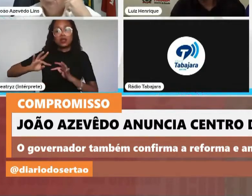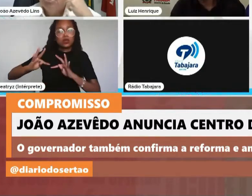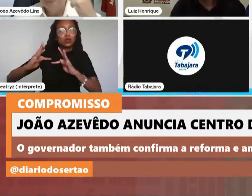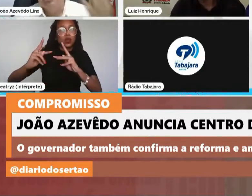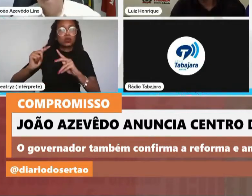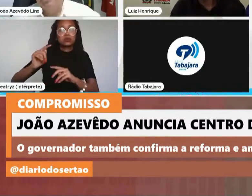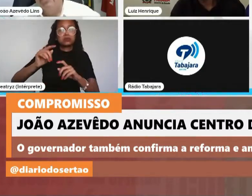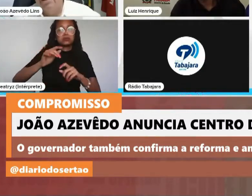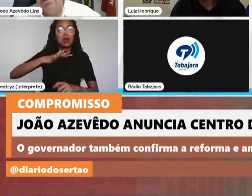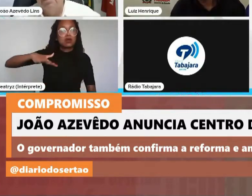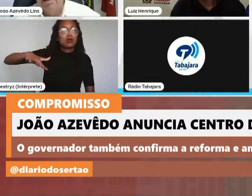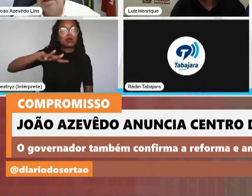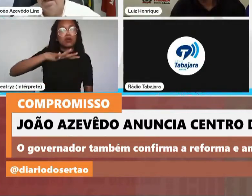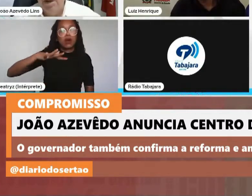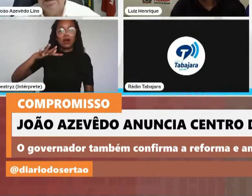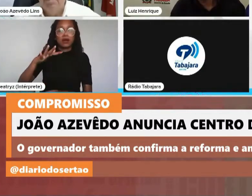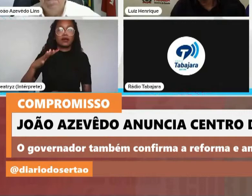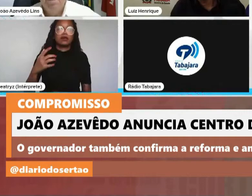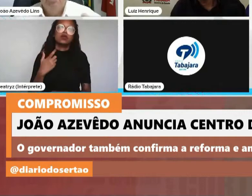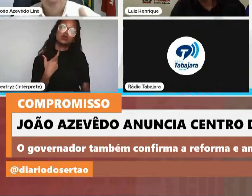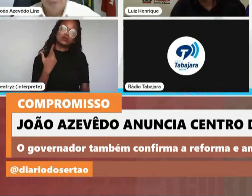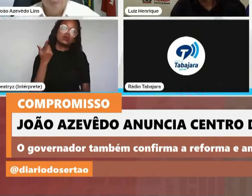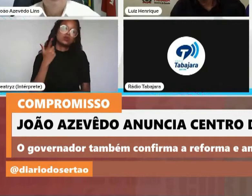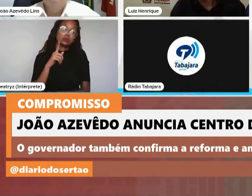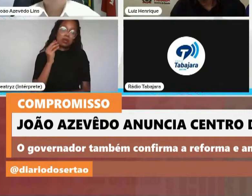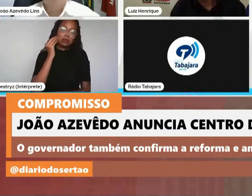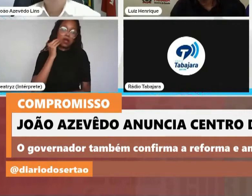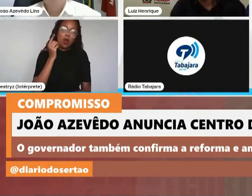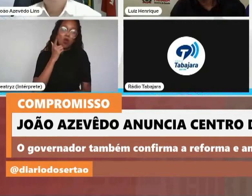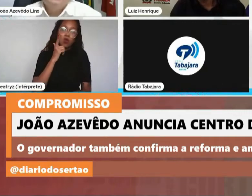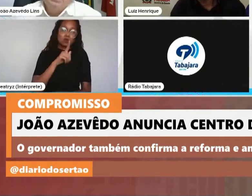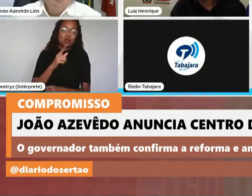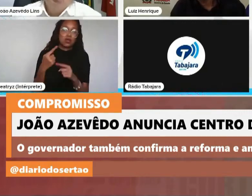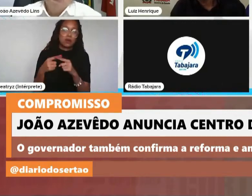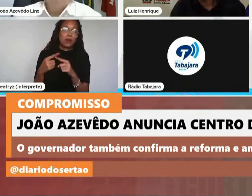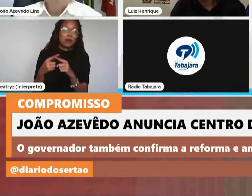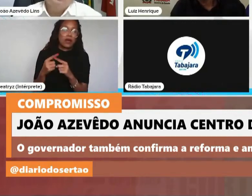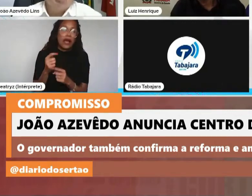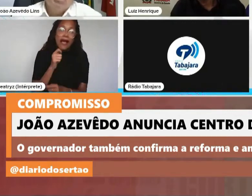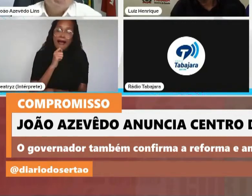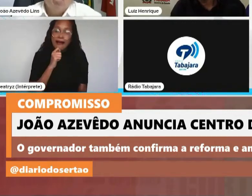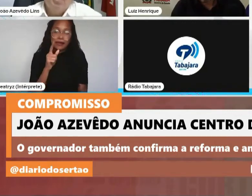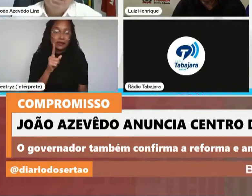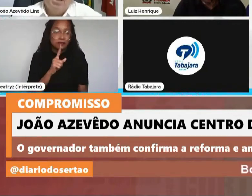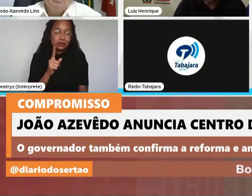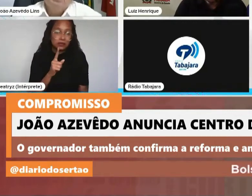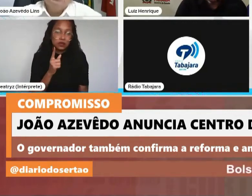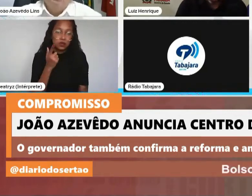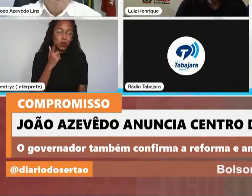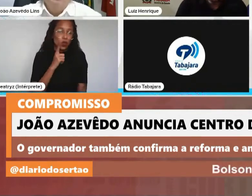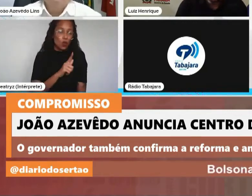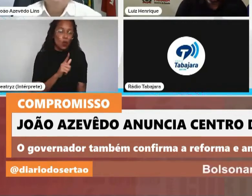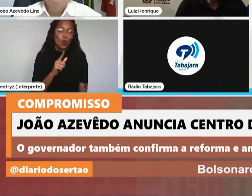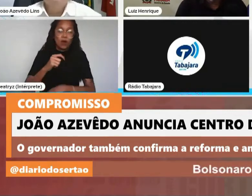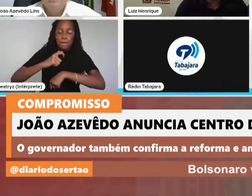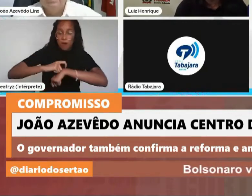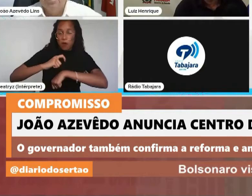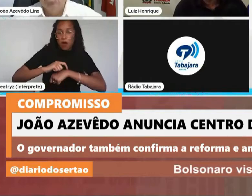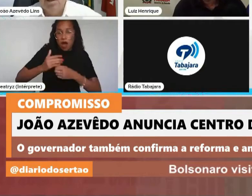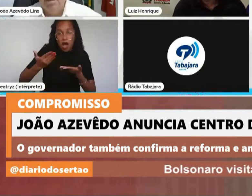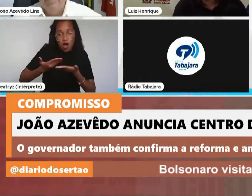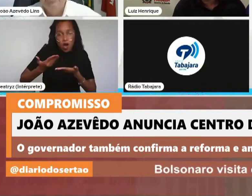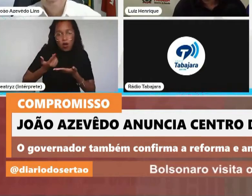região. Nós estamos levantando essa demanda porque nós não disponibilizamos, nós não temos disponibilidade nesse momento